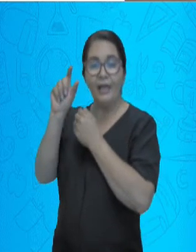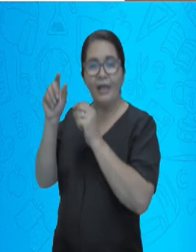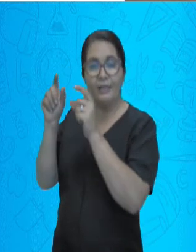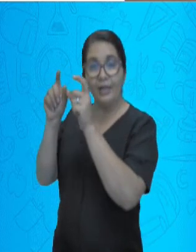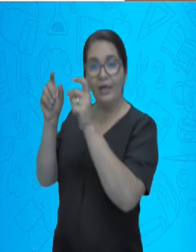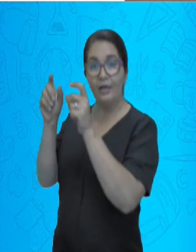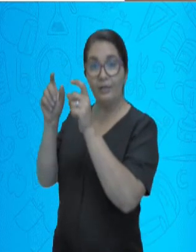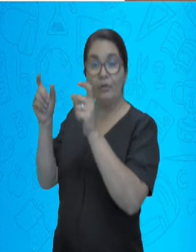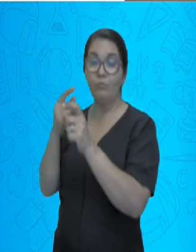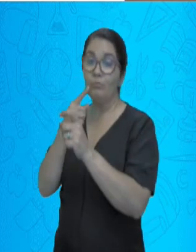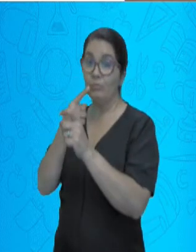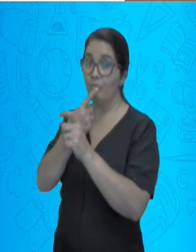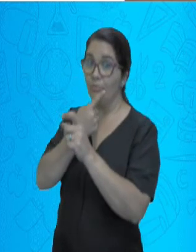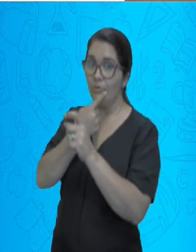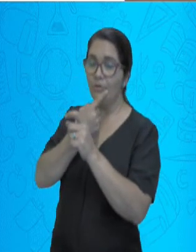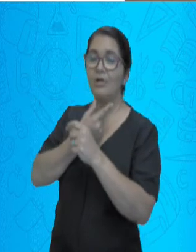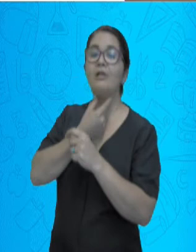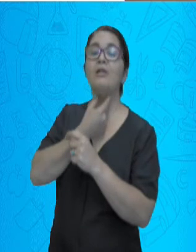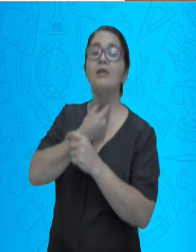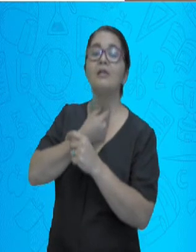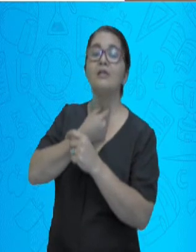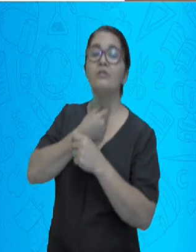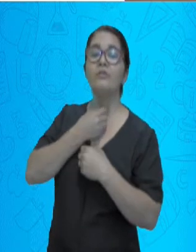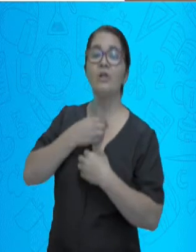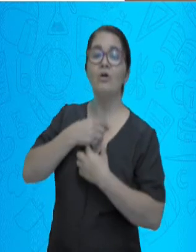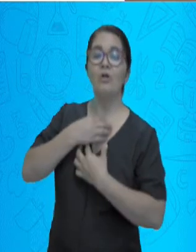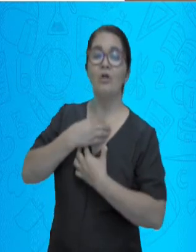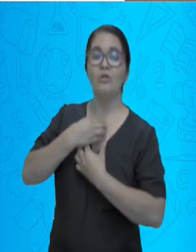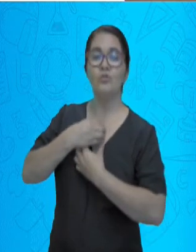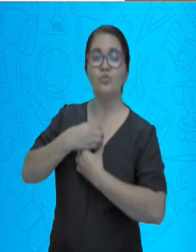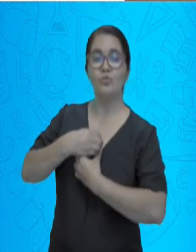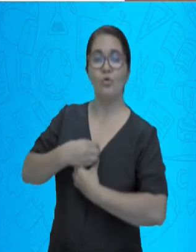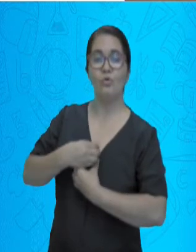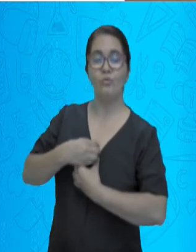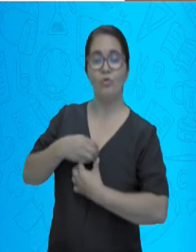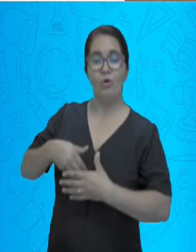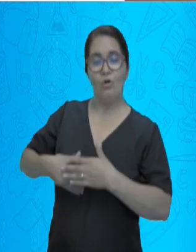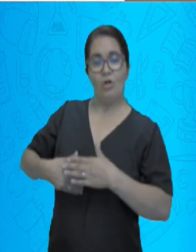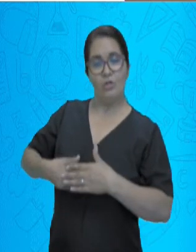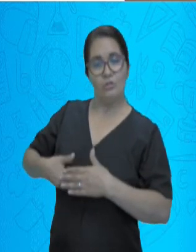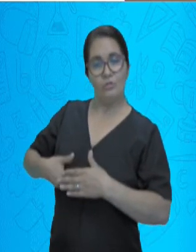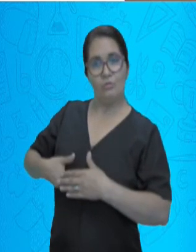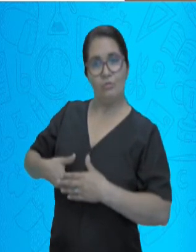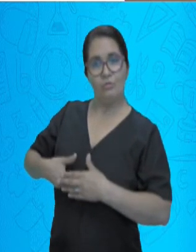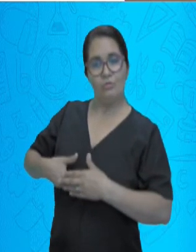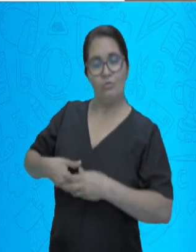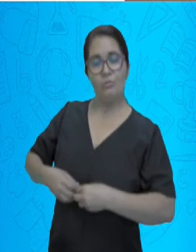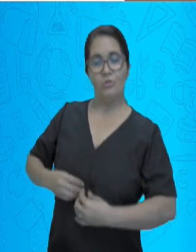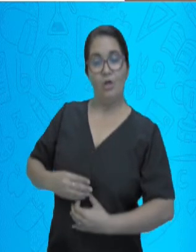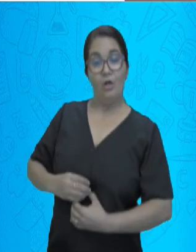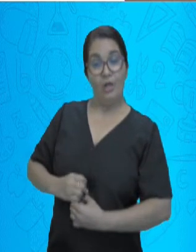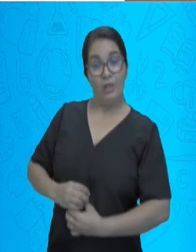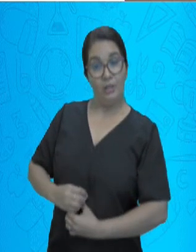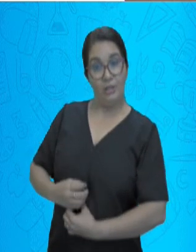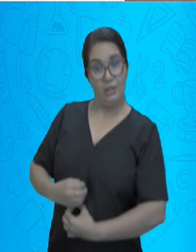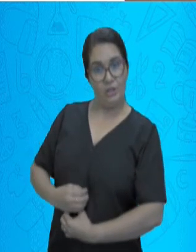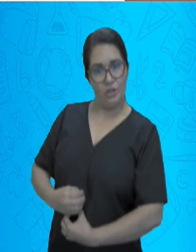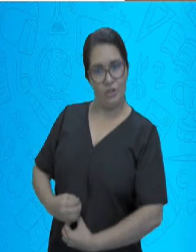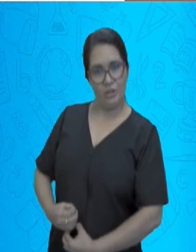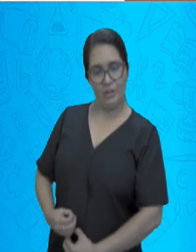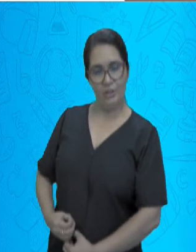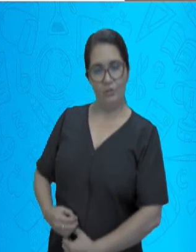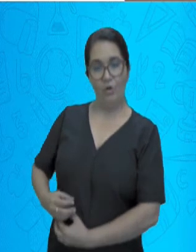Desde a boca, faringe, esôfago, estômago, intestino delgado,